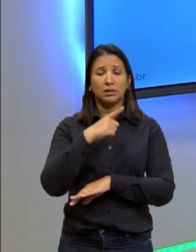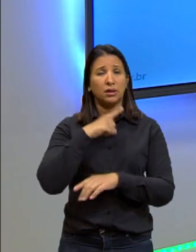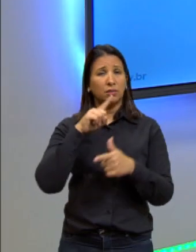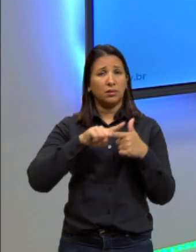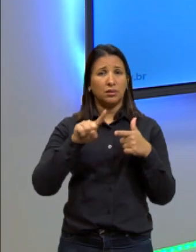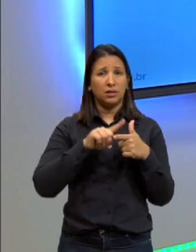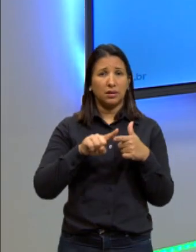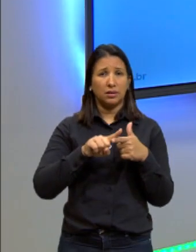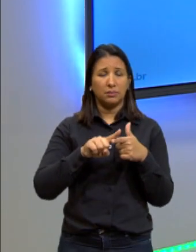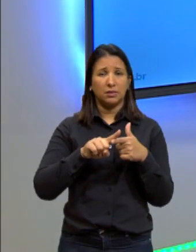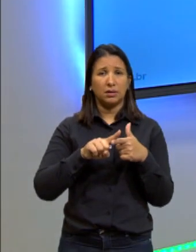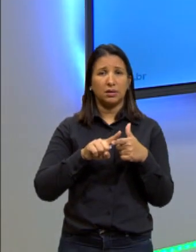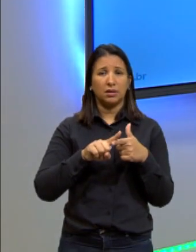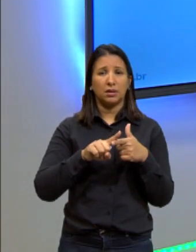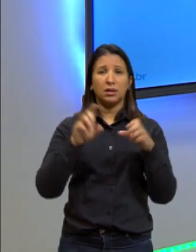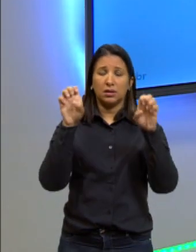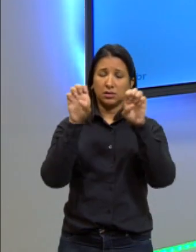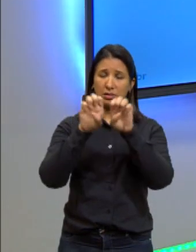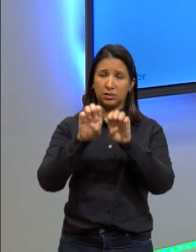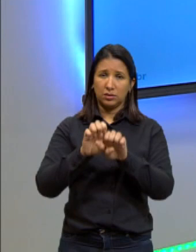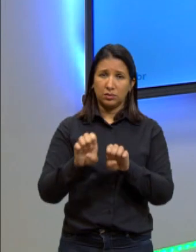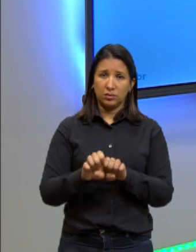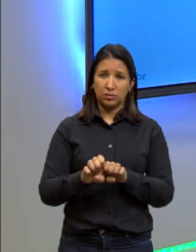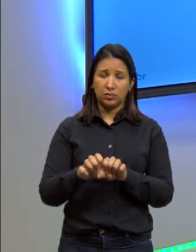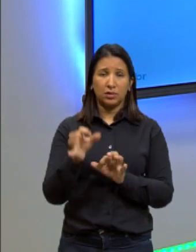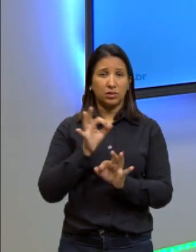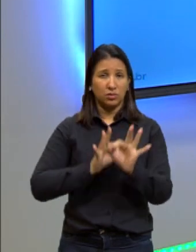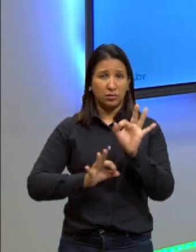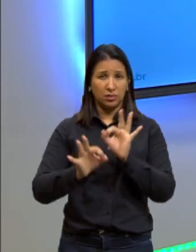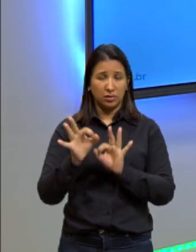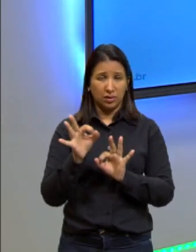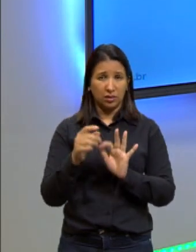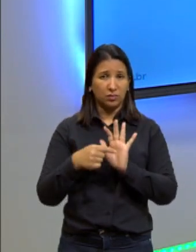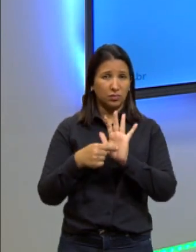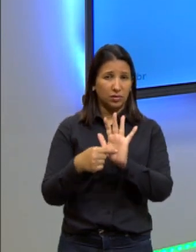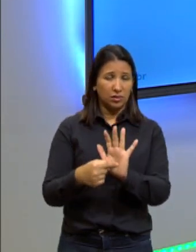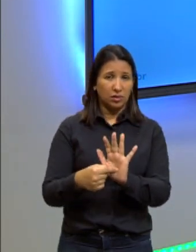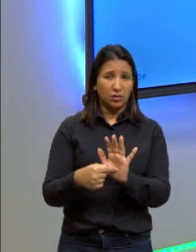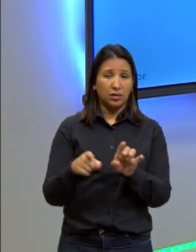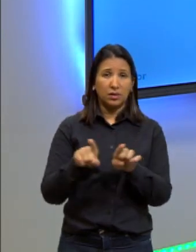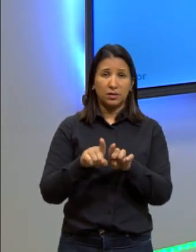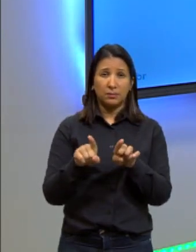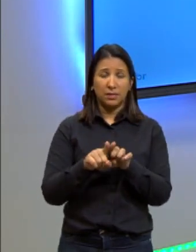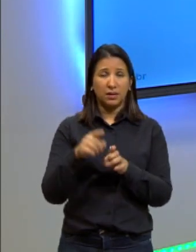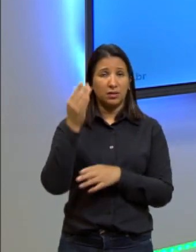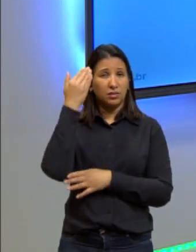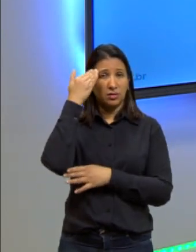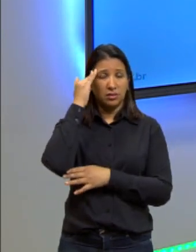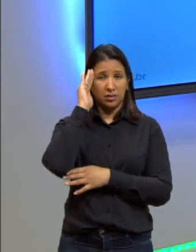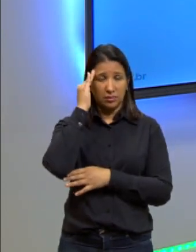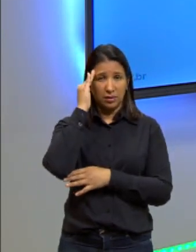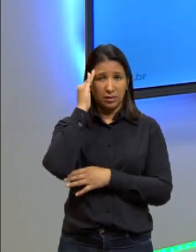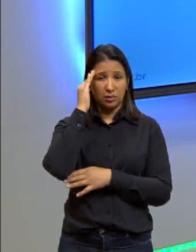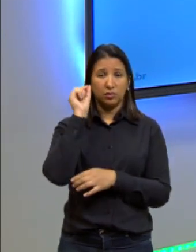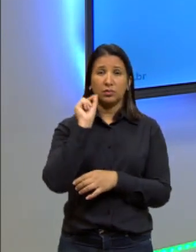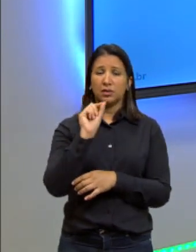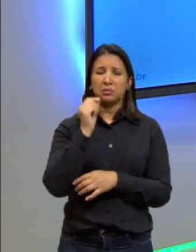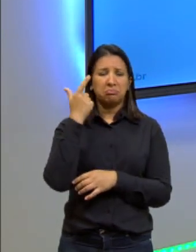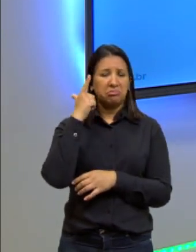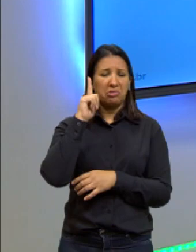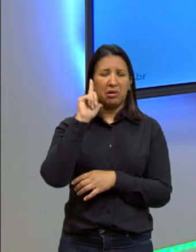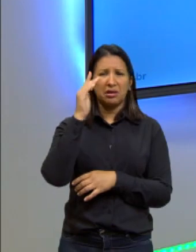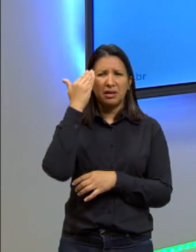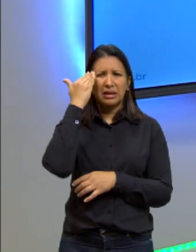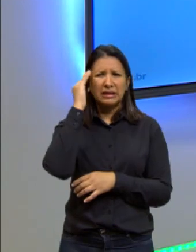de estrutura e de projeto aqui, ela tem um problema também de entendimento, né? Que a gente não consegue